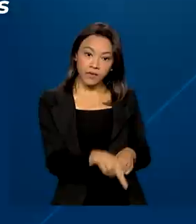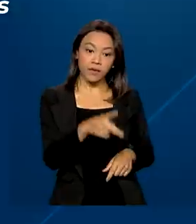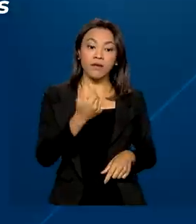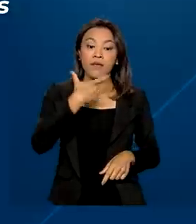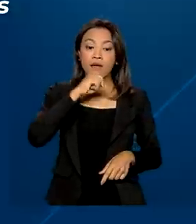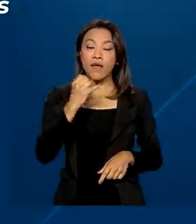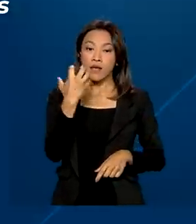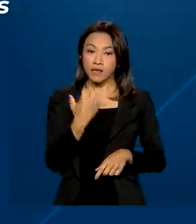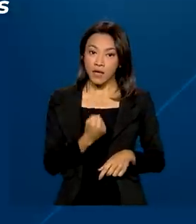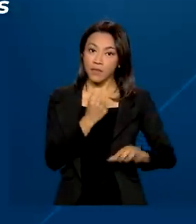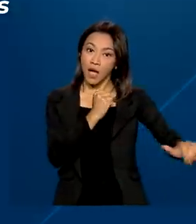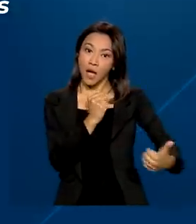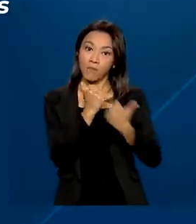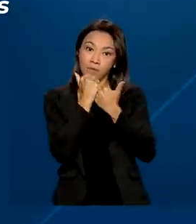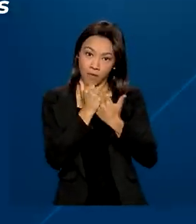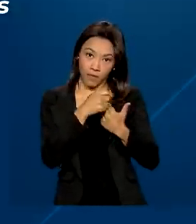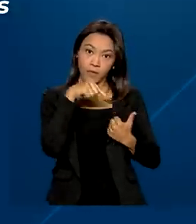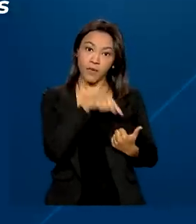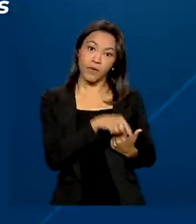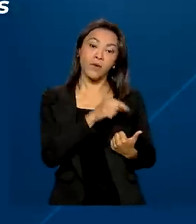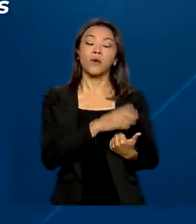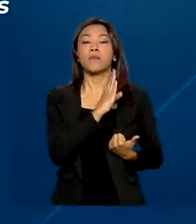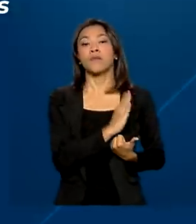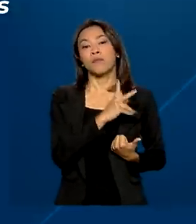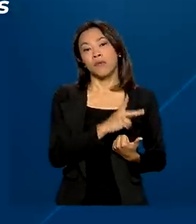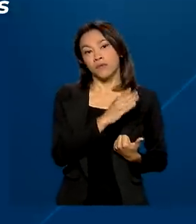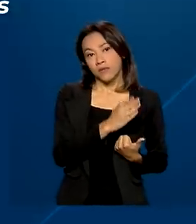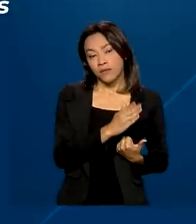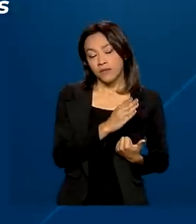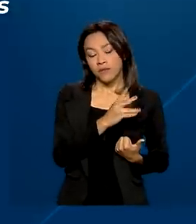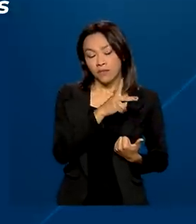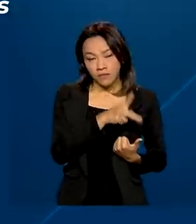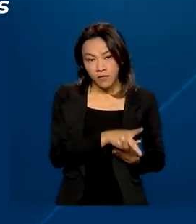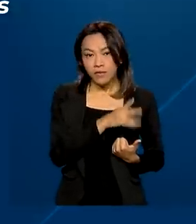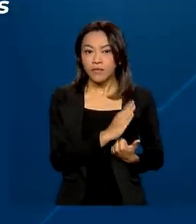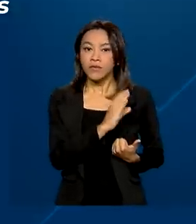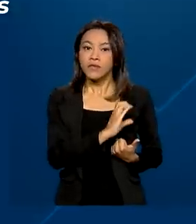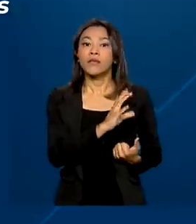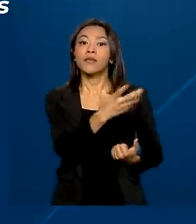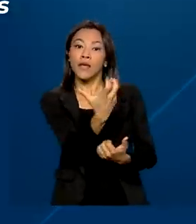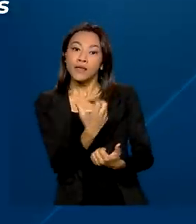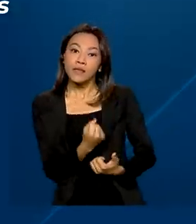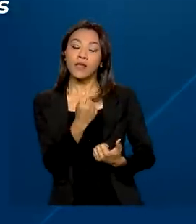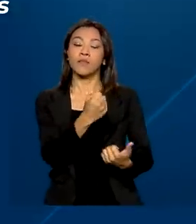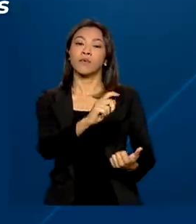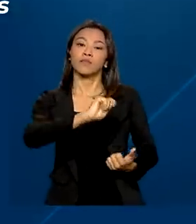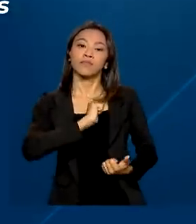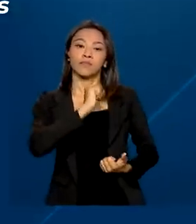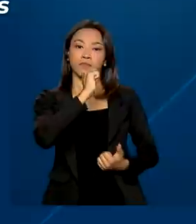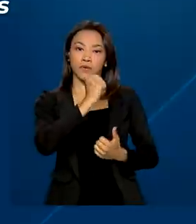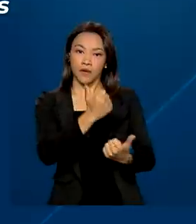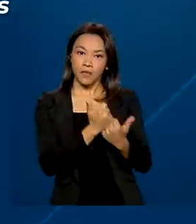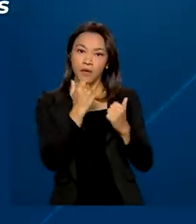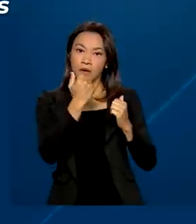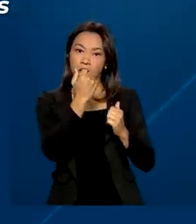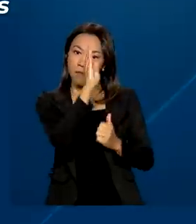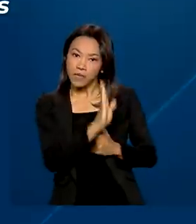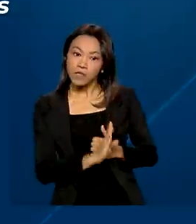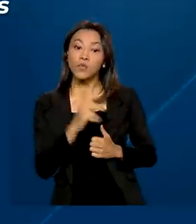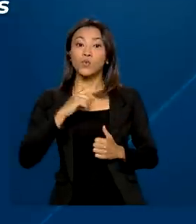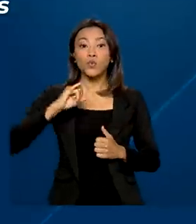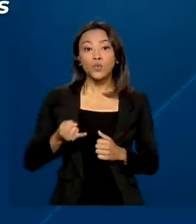benefícios assistenciais ou participa do programa Auxílio Brasil também vai ter acesso ao empréstimo com juros mais baixos.